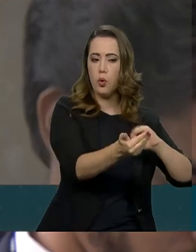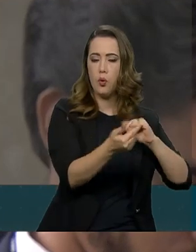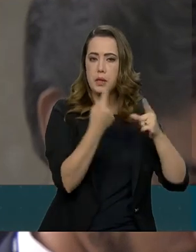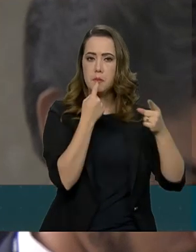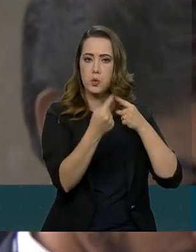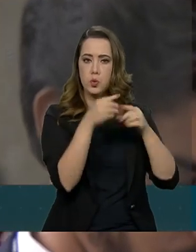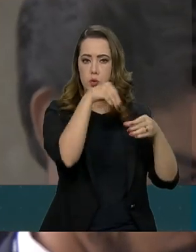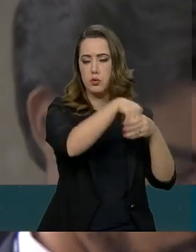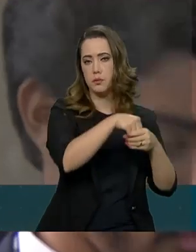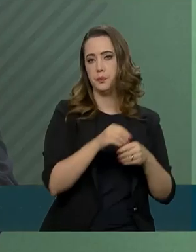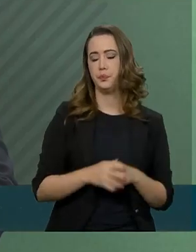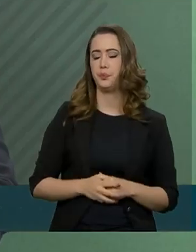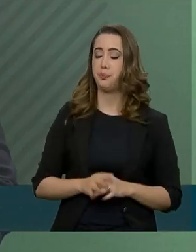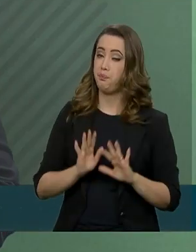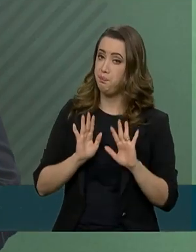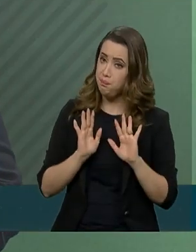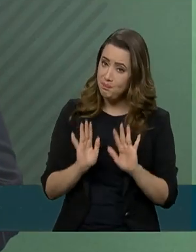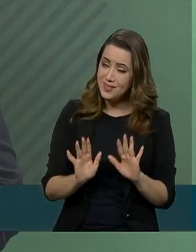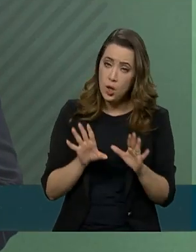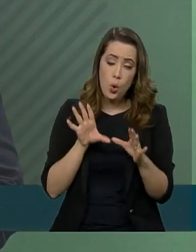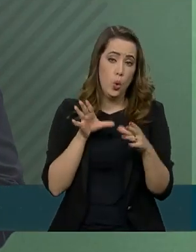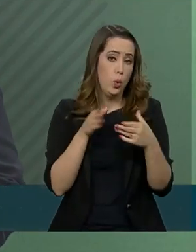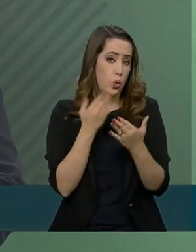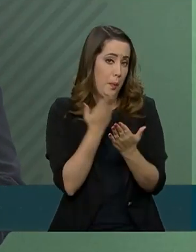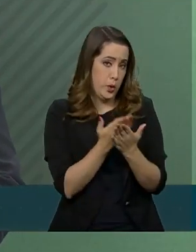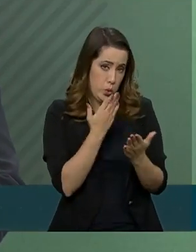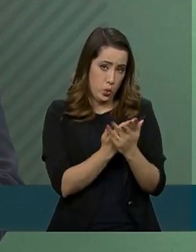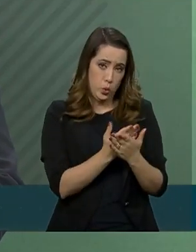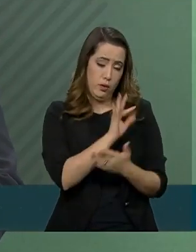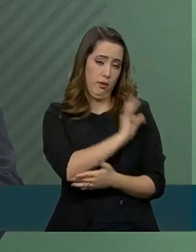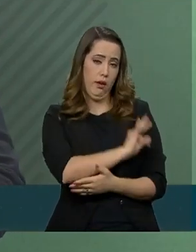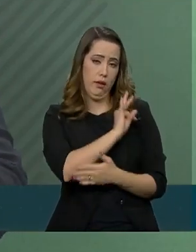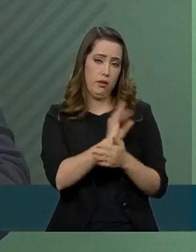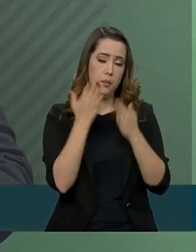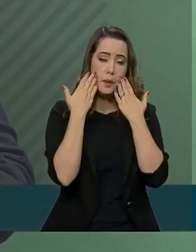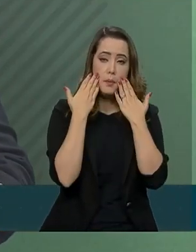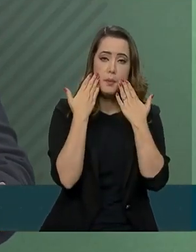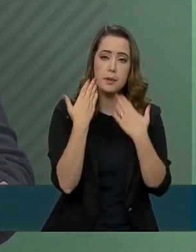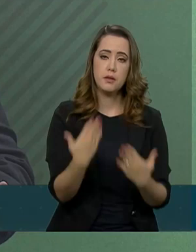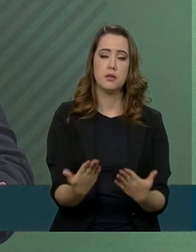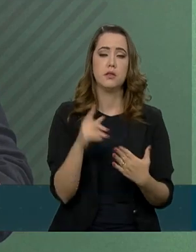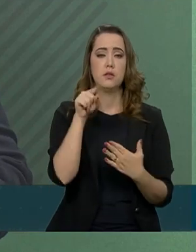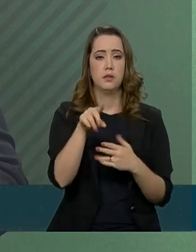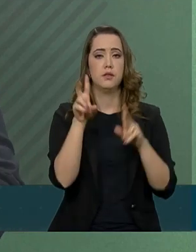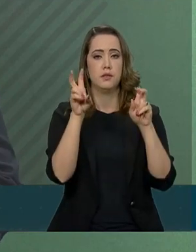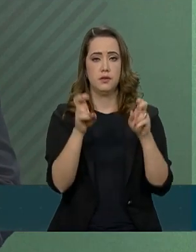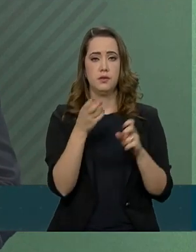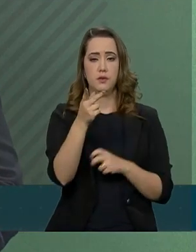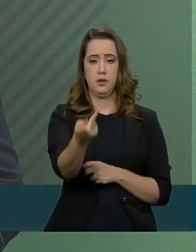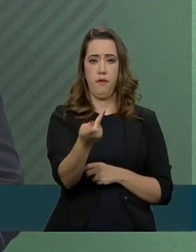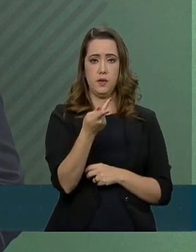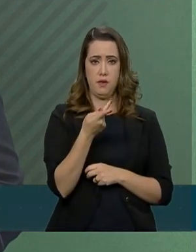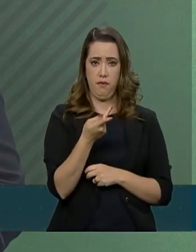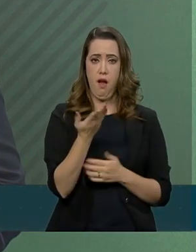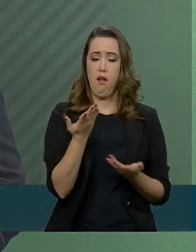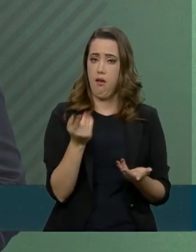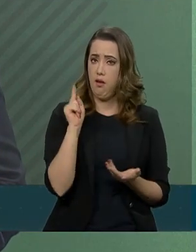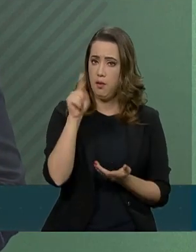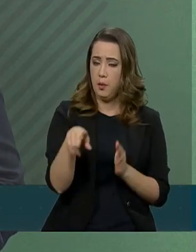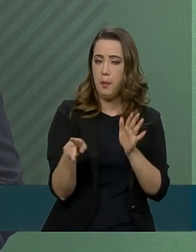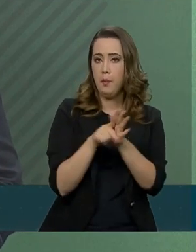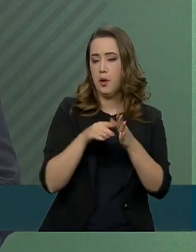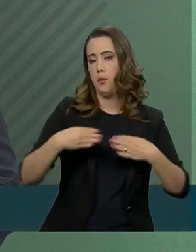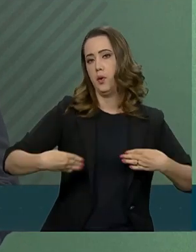Congresso, sem fim. As análises técnicas para a apresentação deste fato que você nos comenta foram do